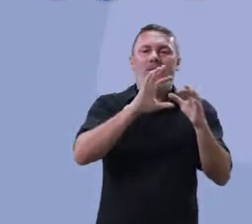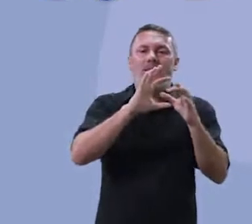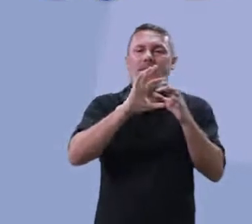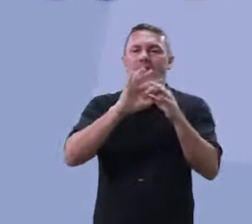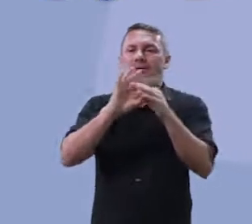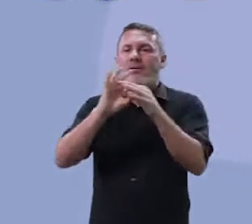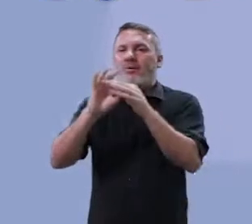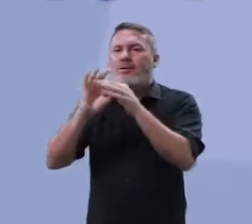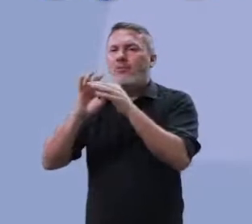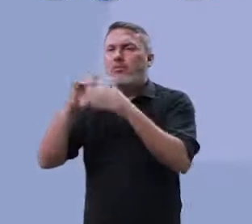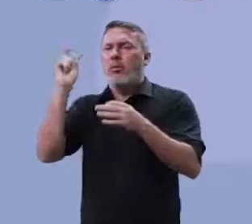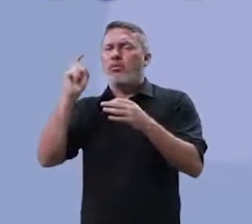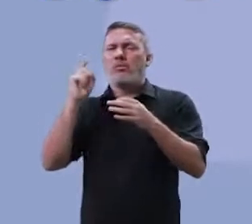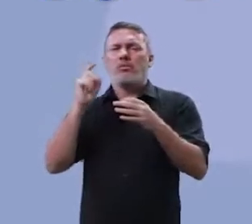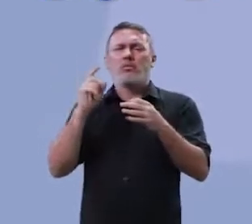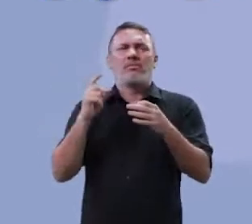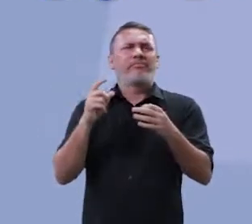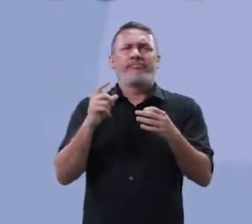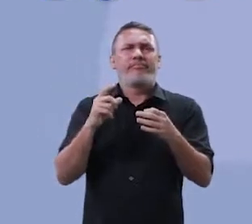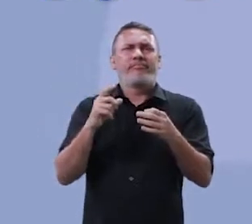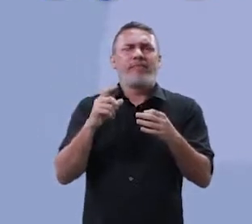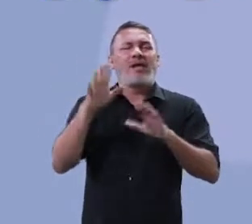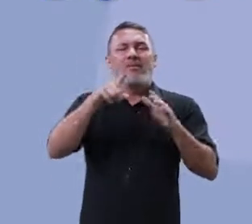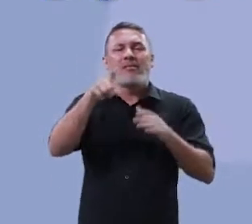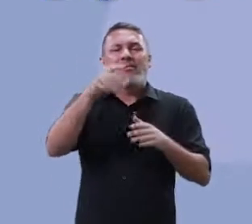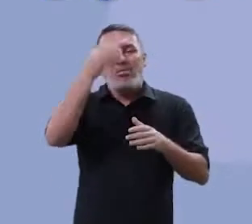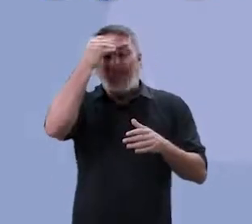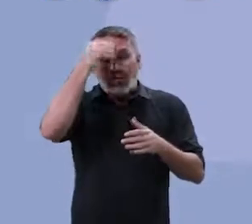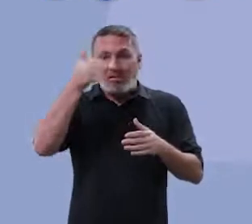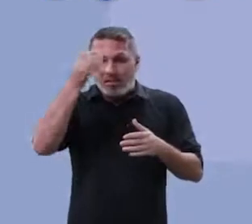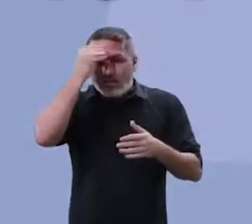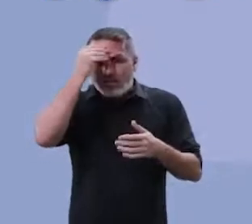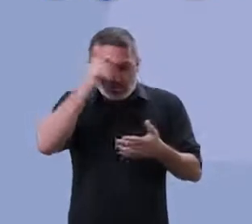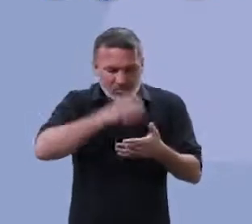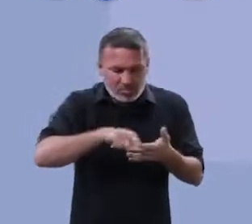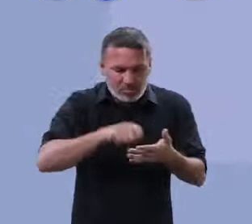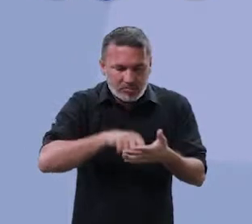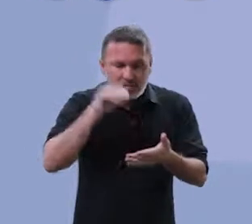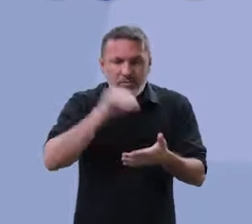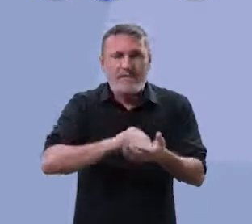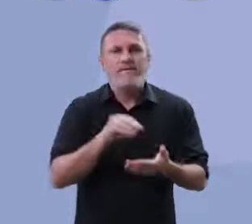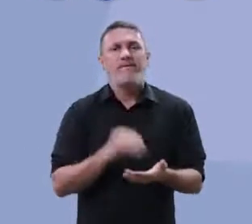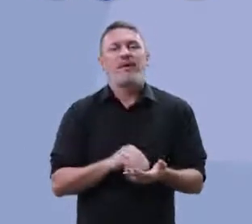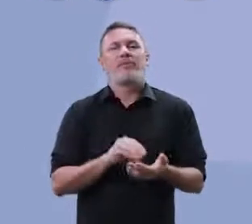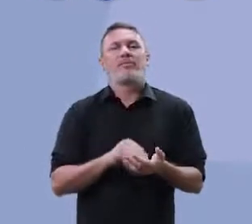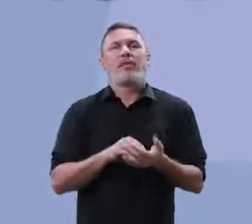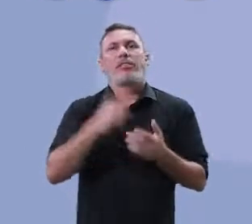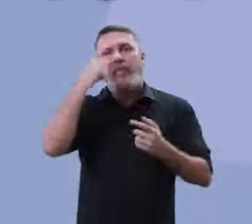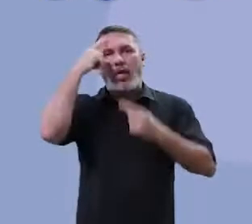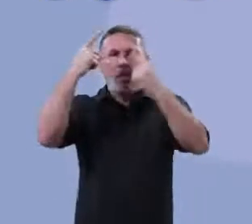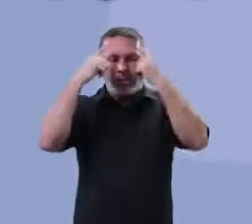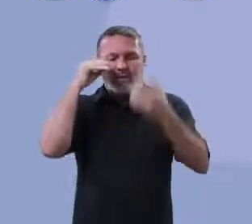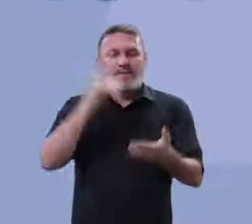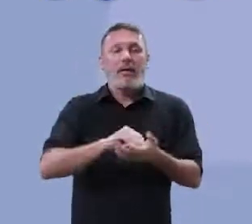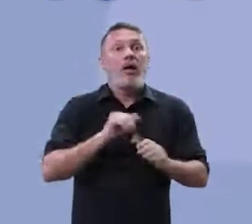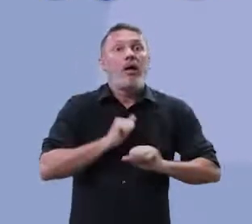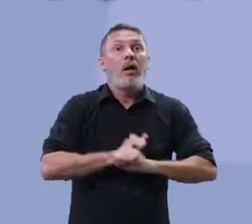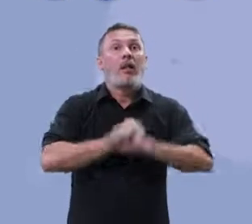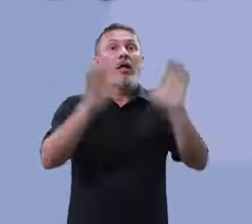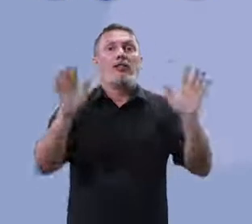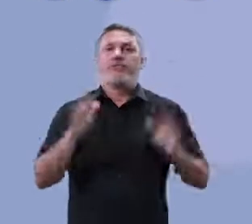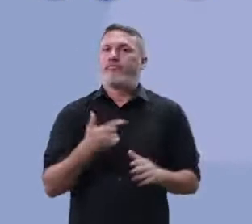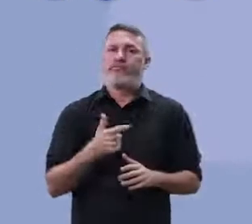Eu não estou entendendo. O aluno, às vezes, fica na sua mente e você esquece de colocar. A ausência, também, das ideias.